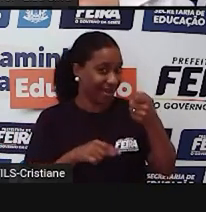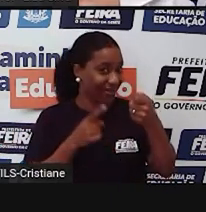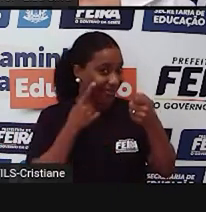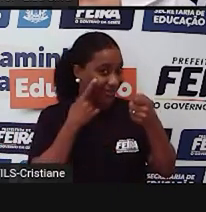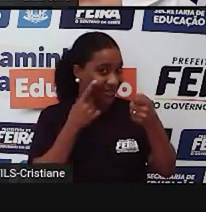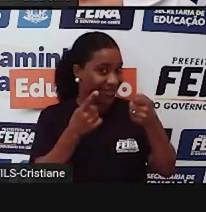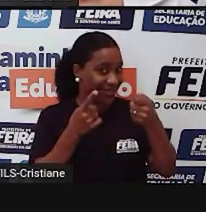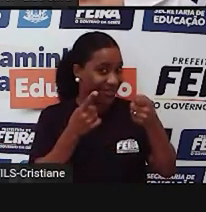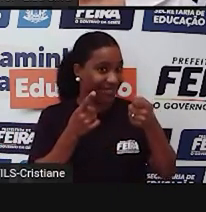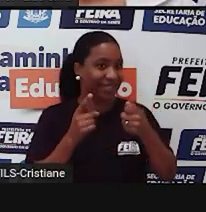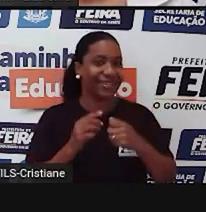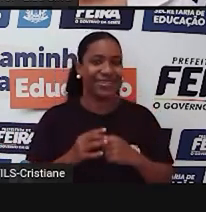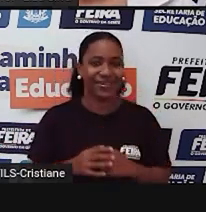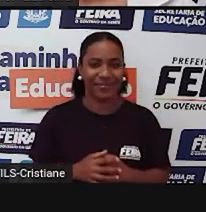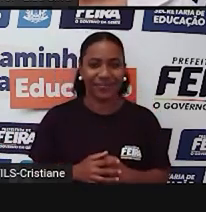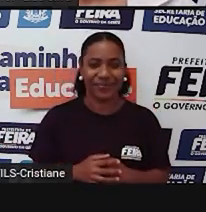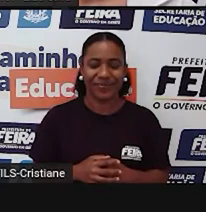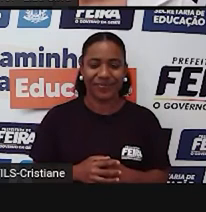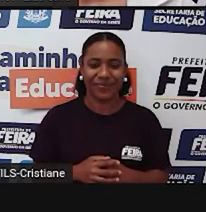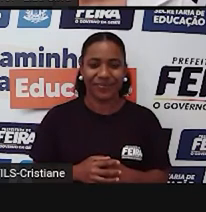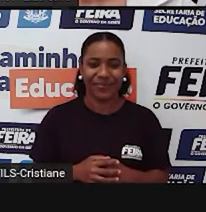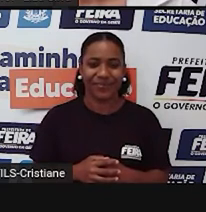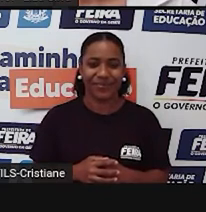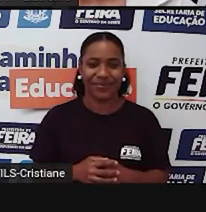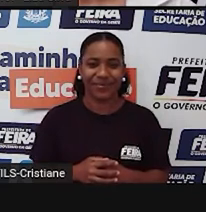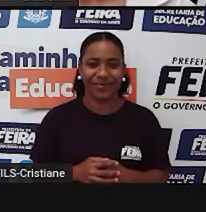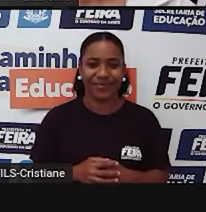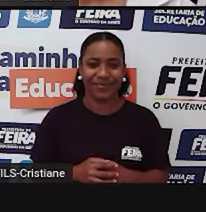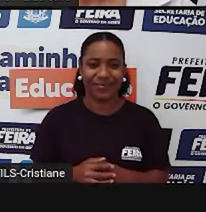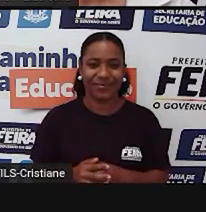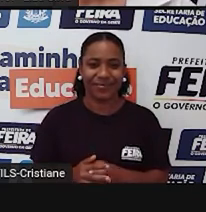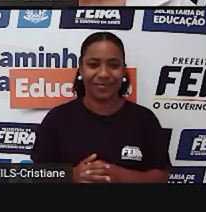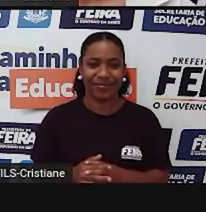A. L.